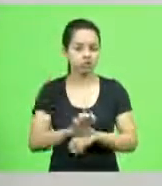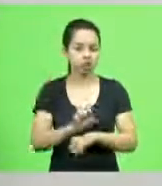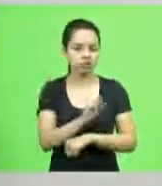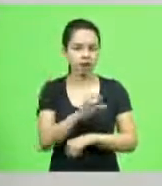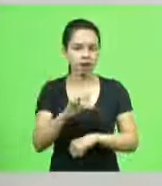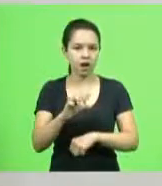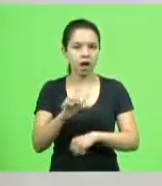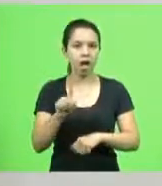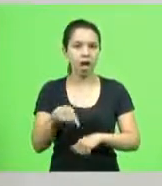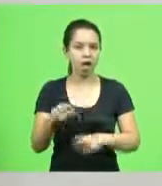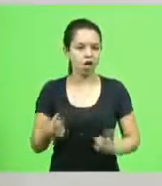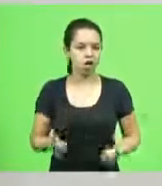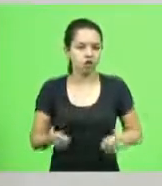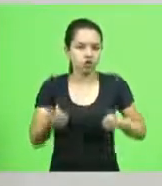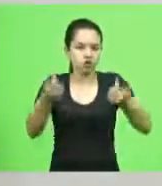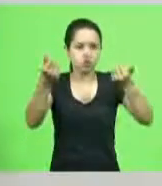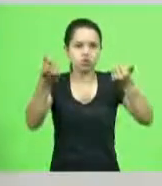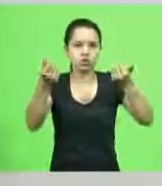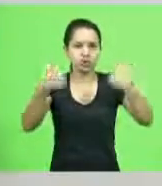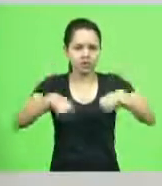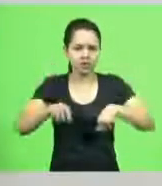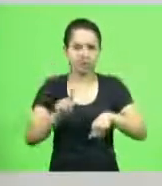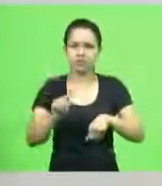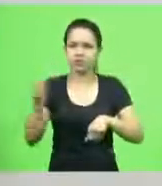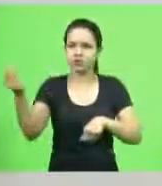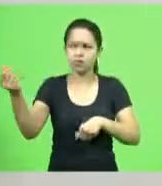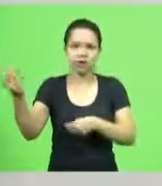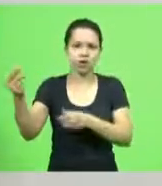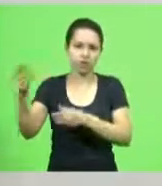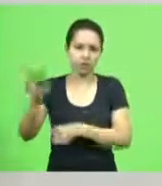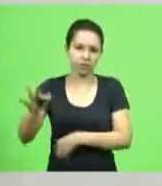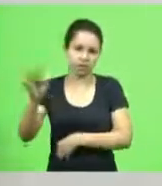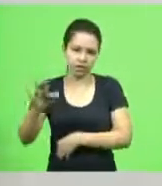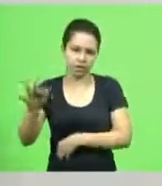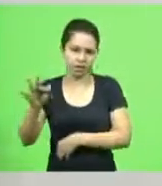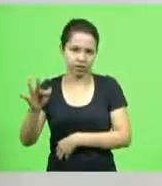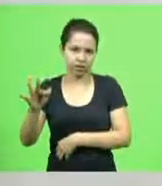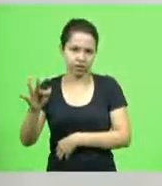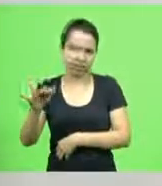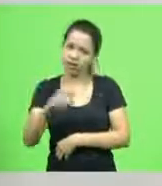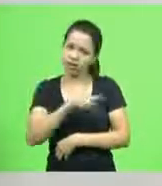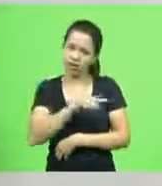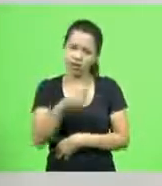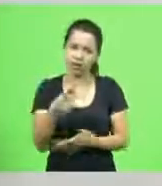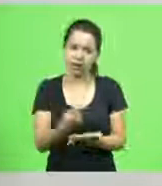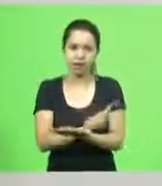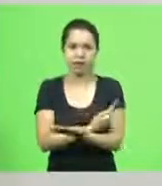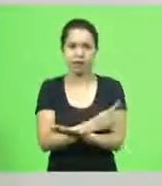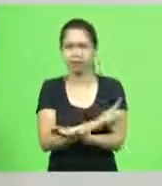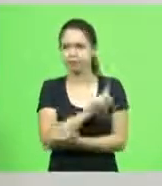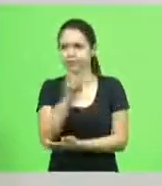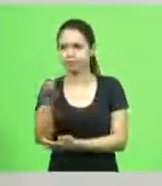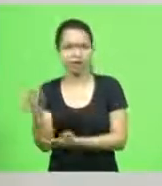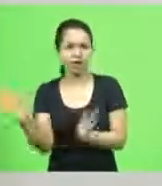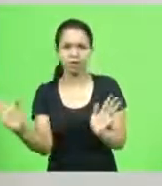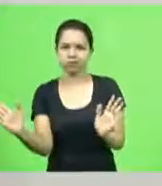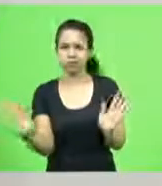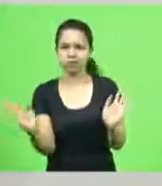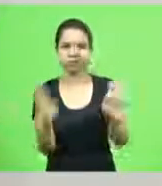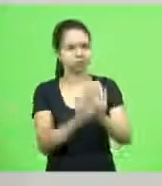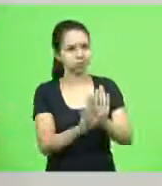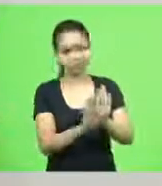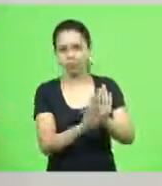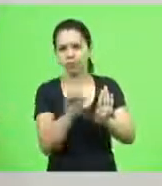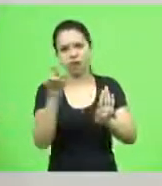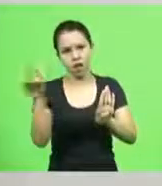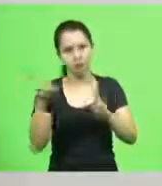estado que não precisa da união e a gente faz esse tipo de gesto aí mesmo que eles nos fecham as portas em Brasília